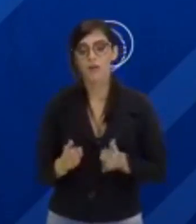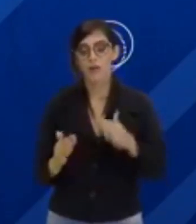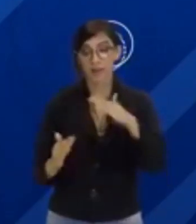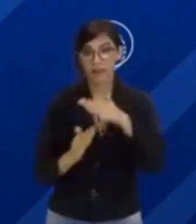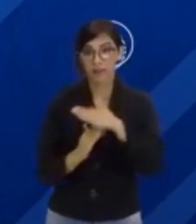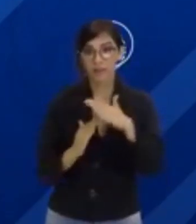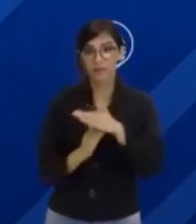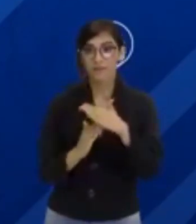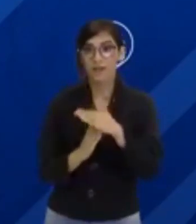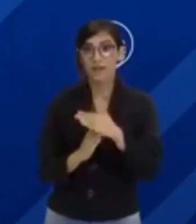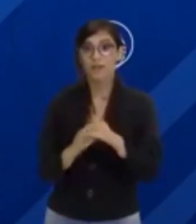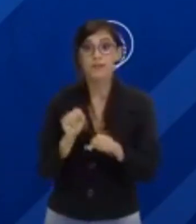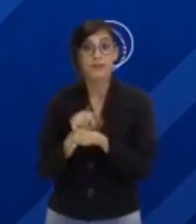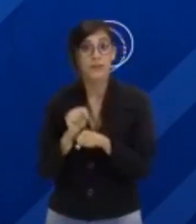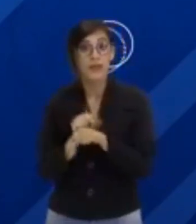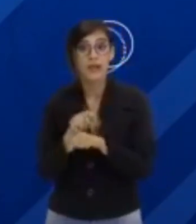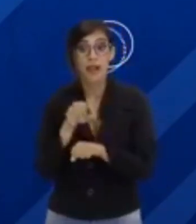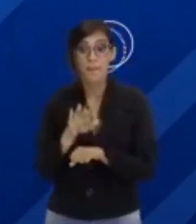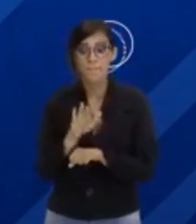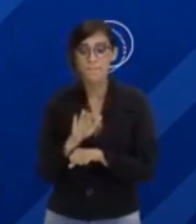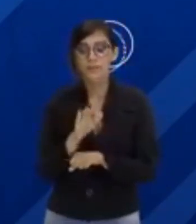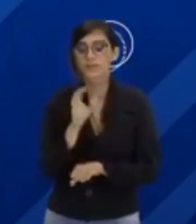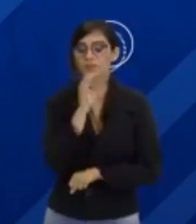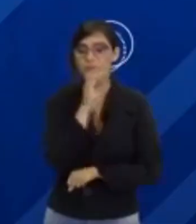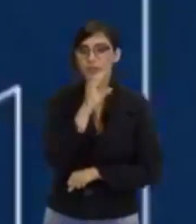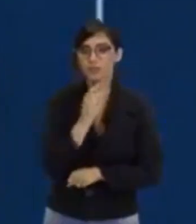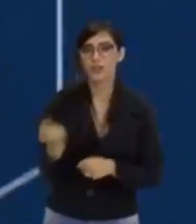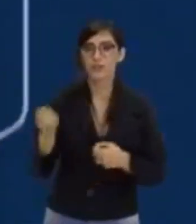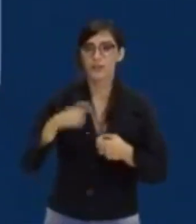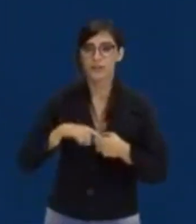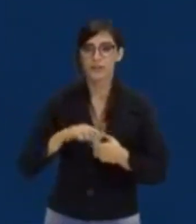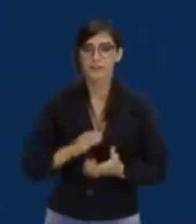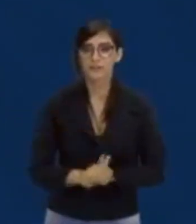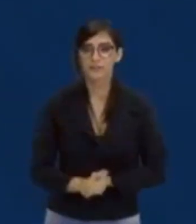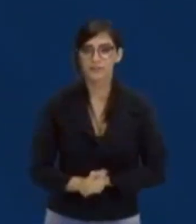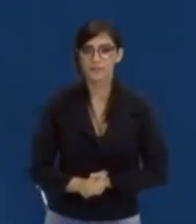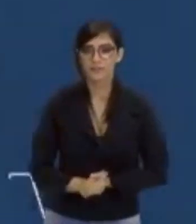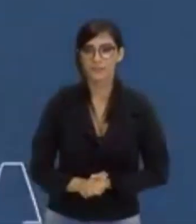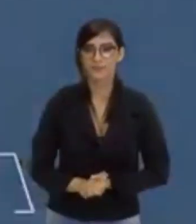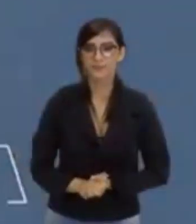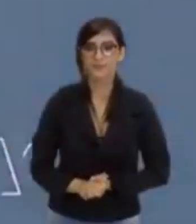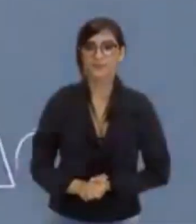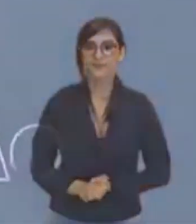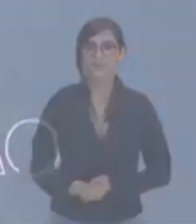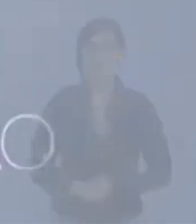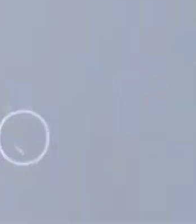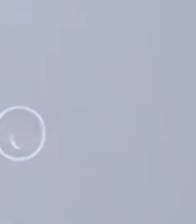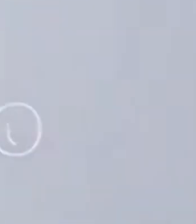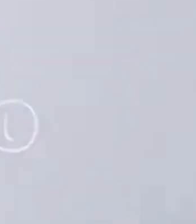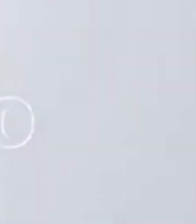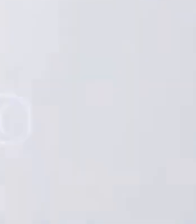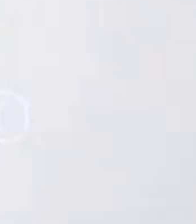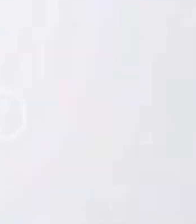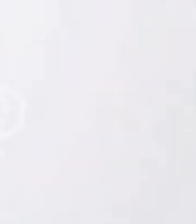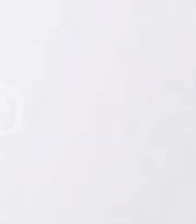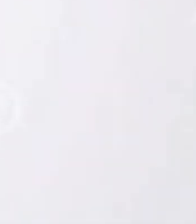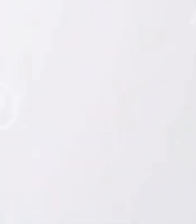para um breve intervalo. Não saia daí, Já já a gente volta. Transcrição Said Legenda